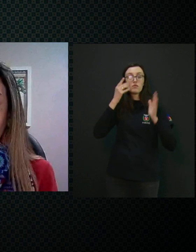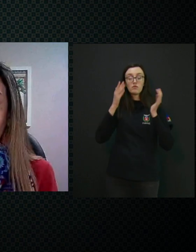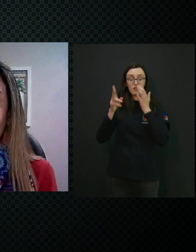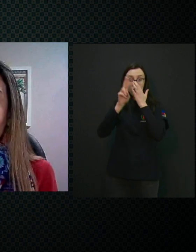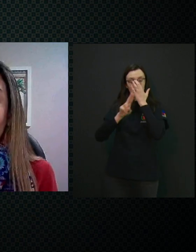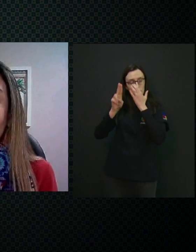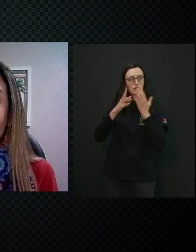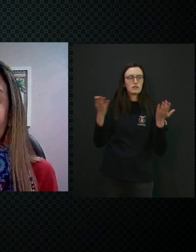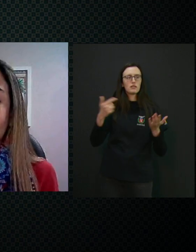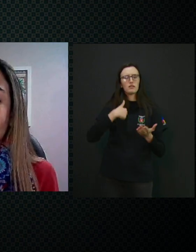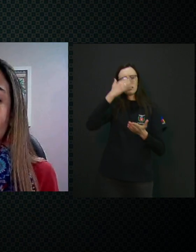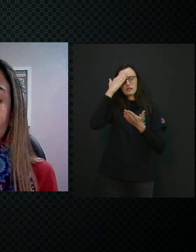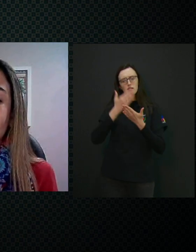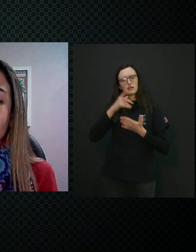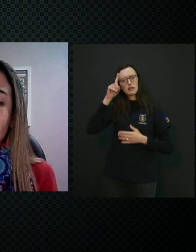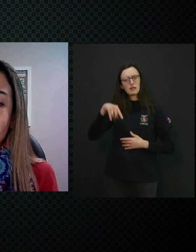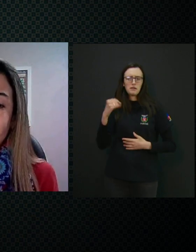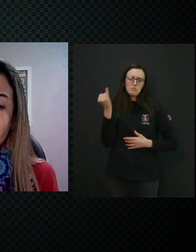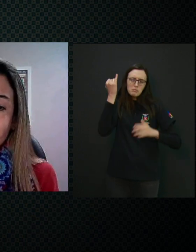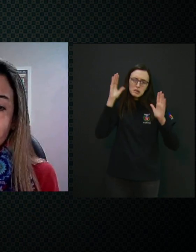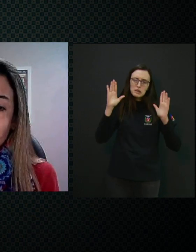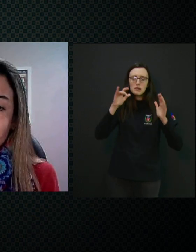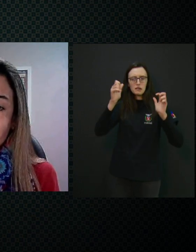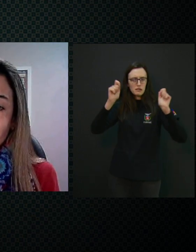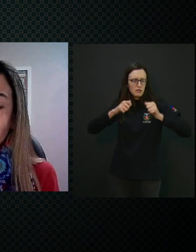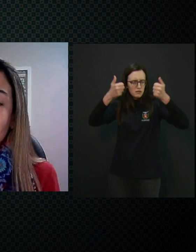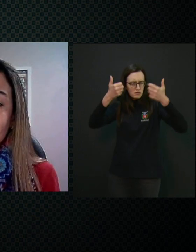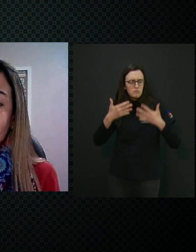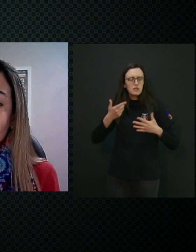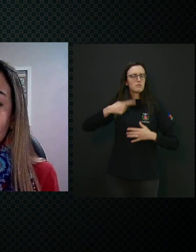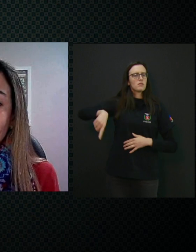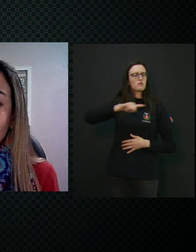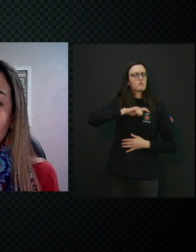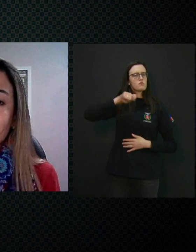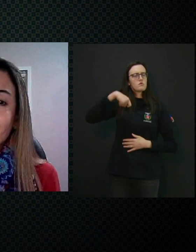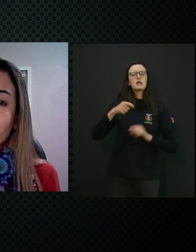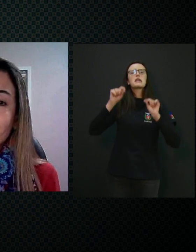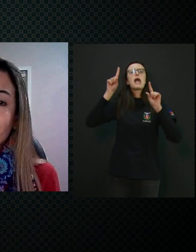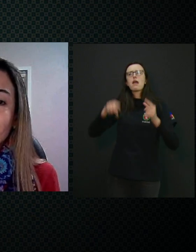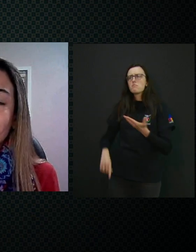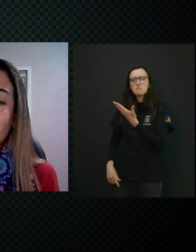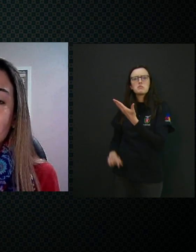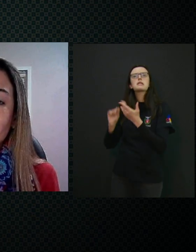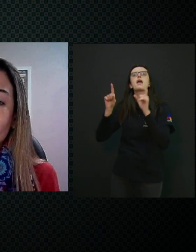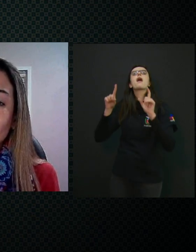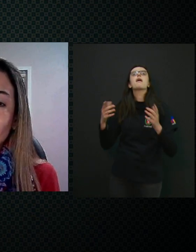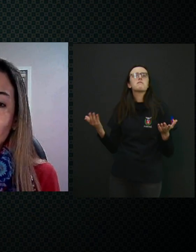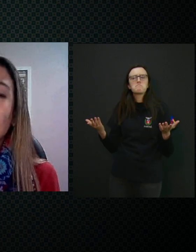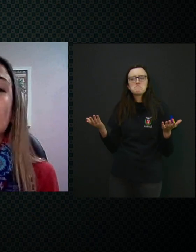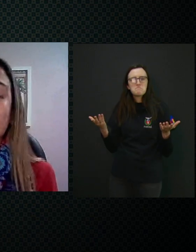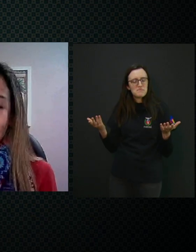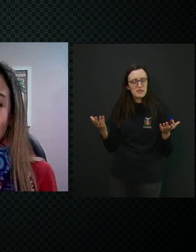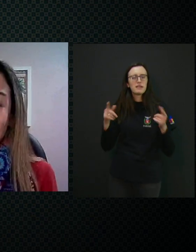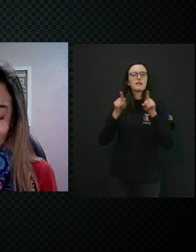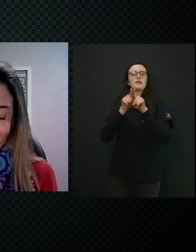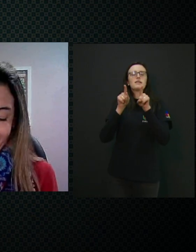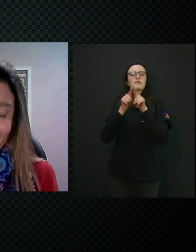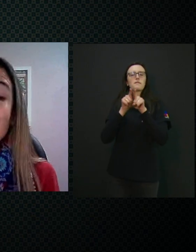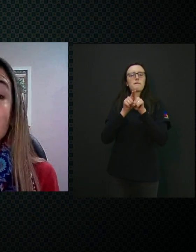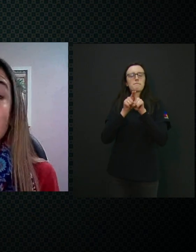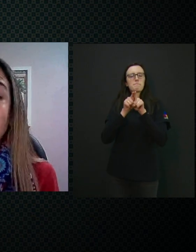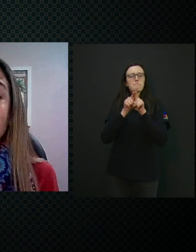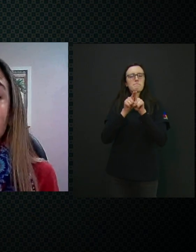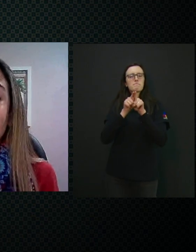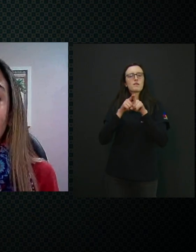então, seria muito importante que você falasse um pouquinho para nós sobre quem era Van Dijk, quais são as